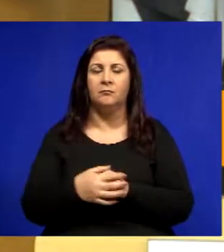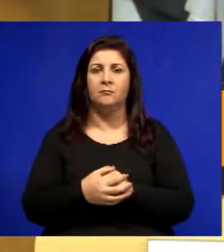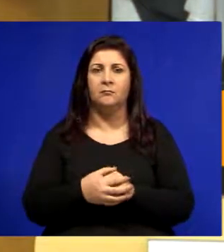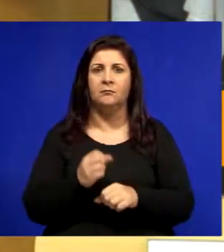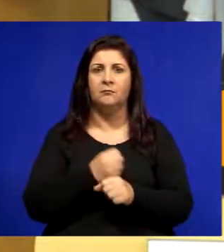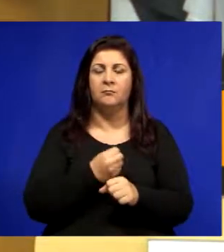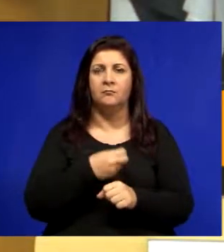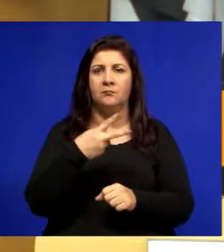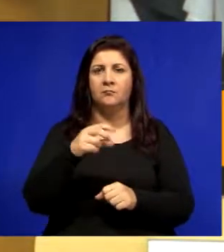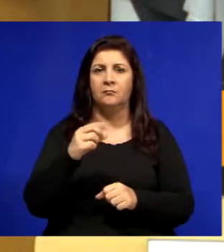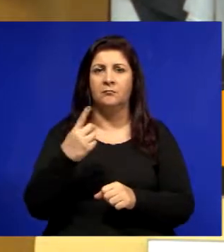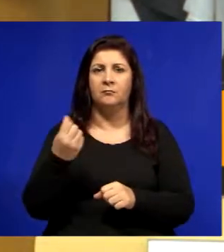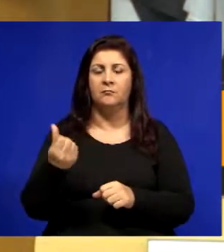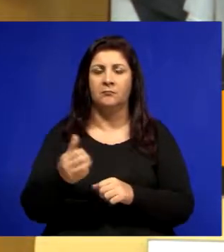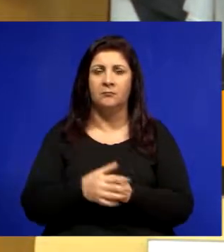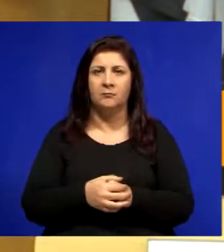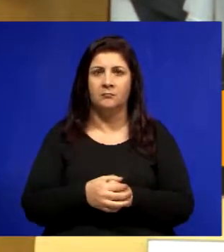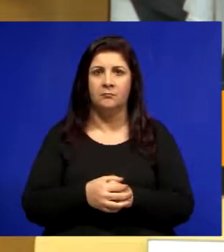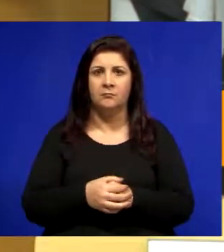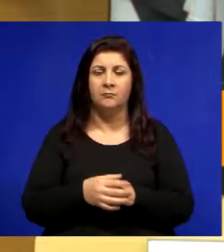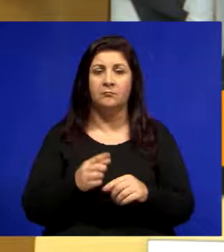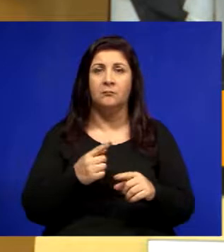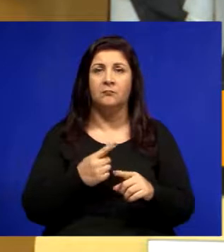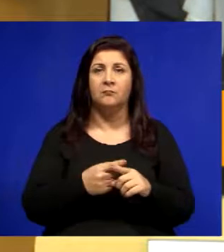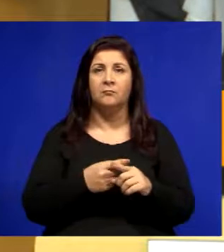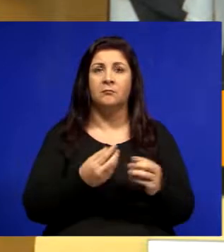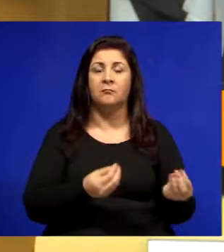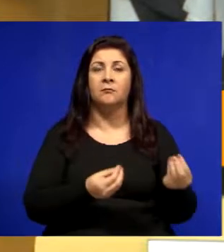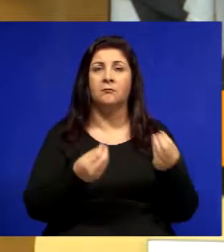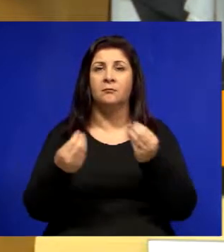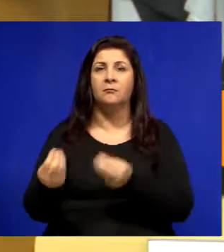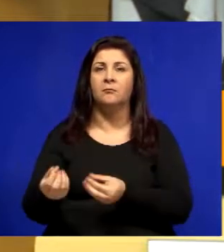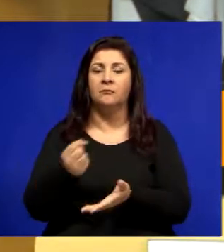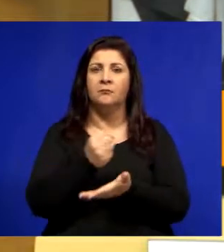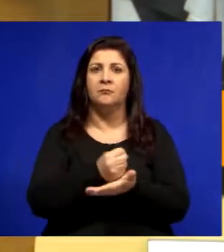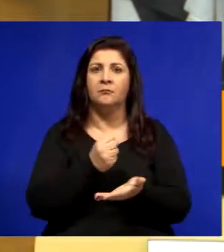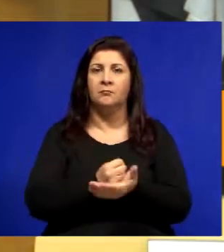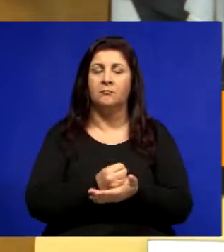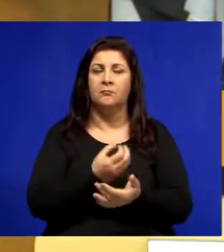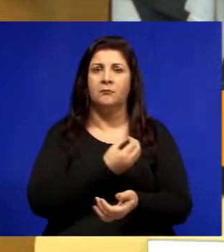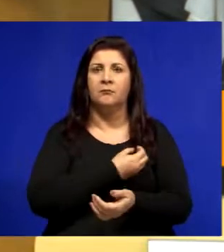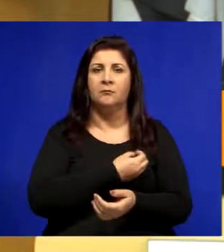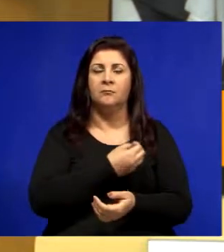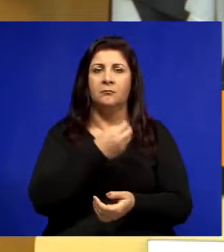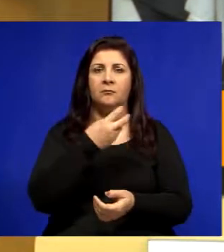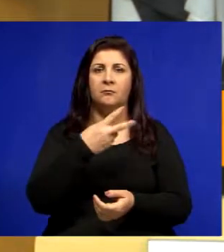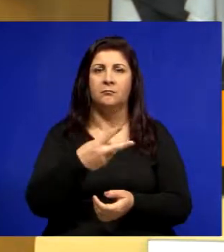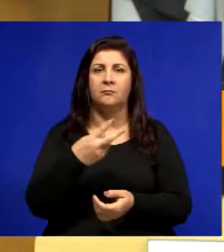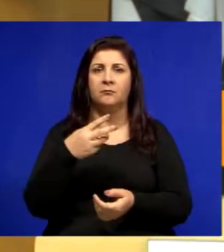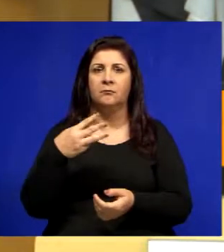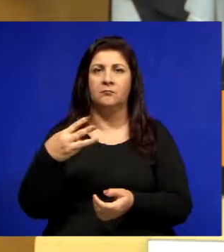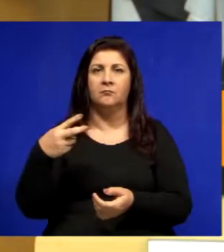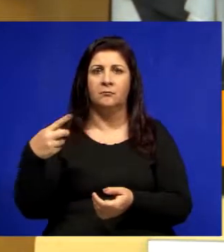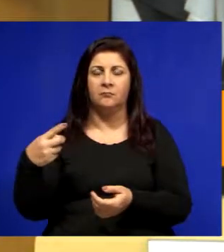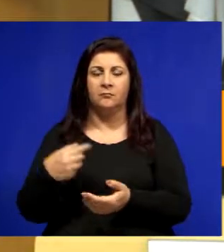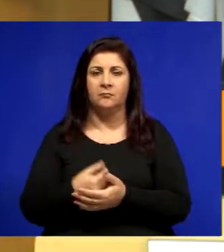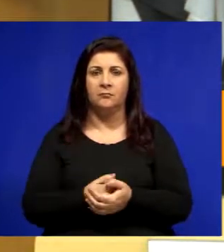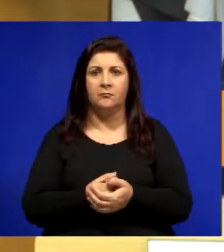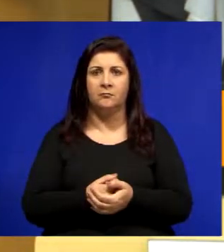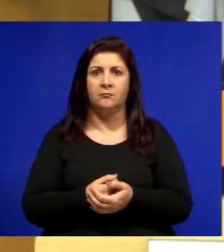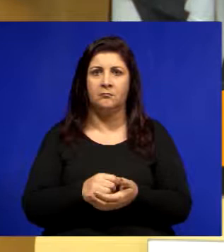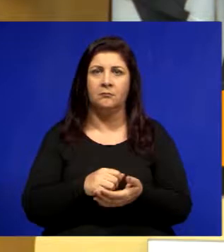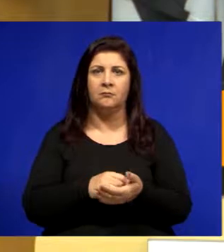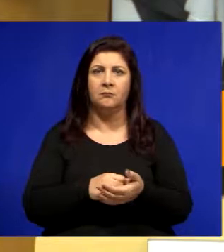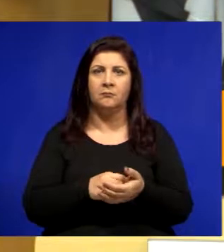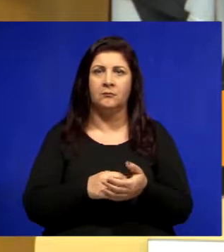2016 considerando a nota de devolução, protocolo nº 231, 722 do registro